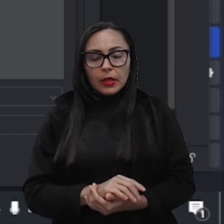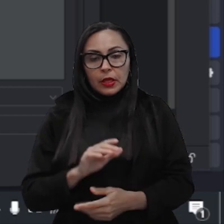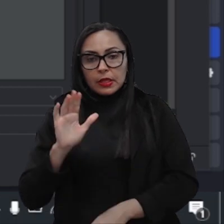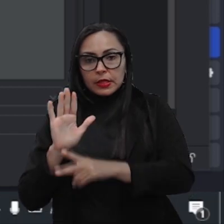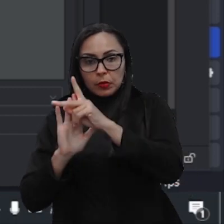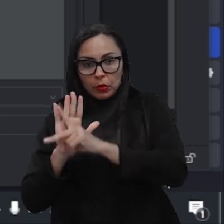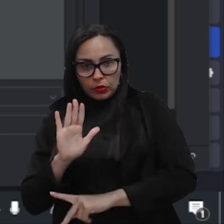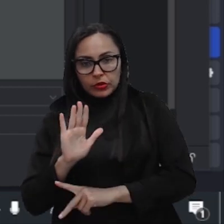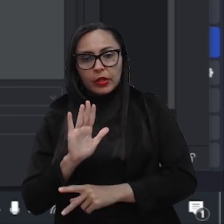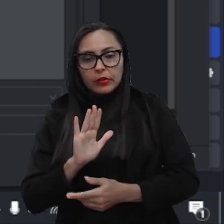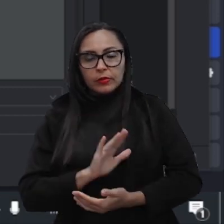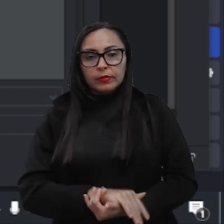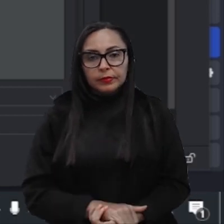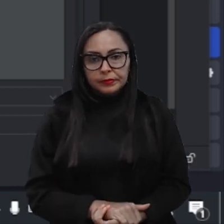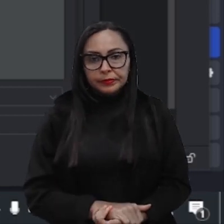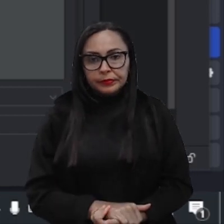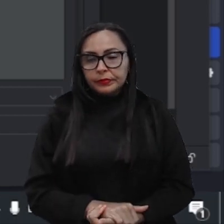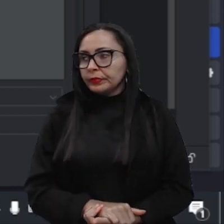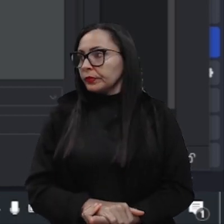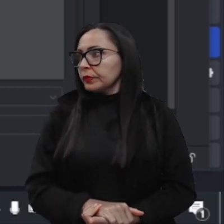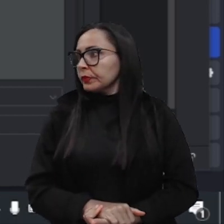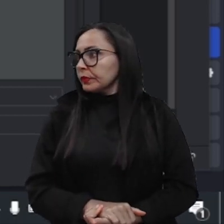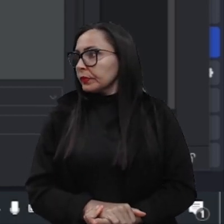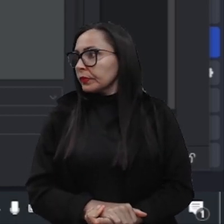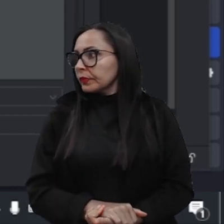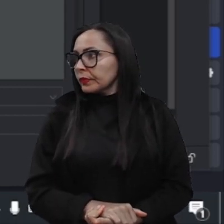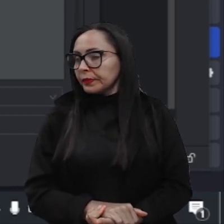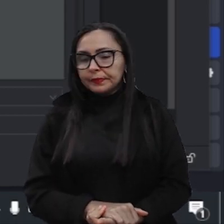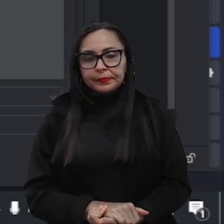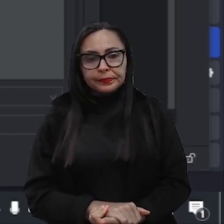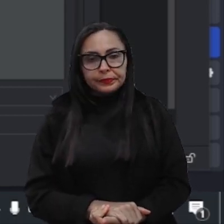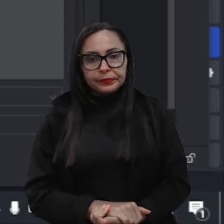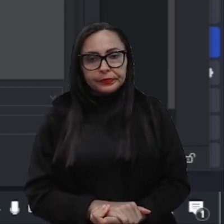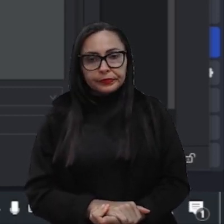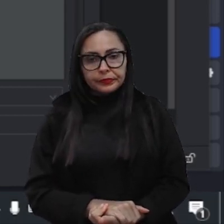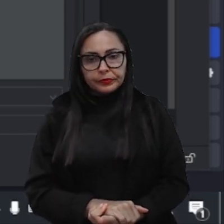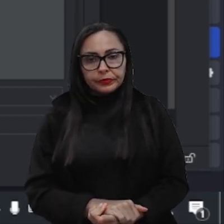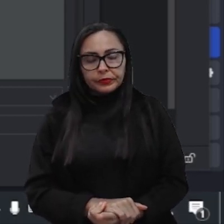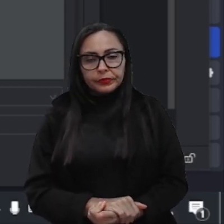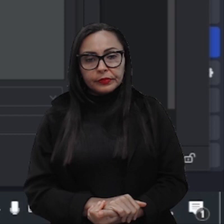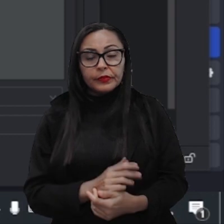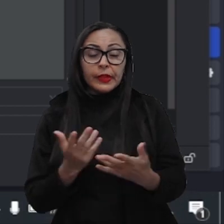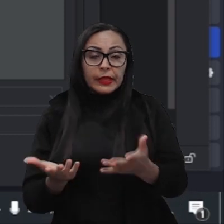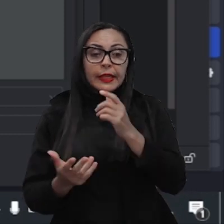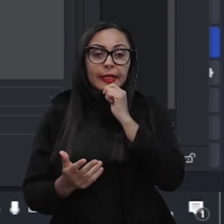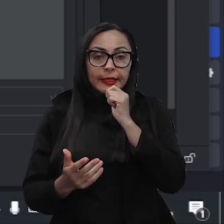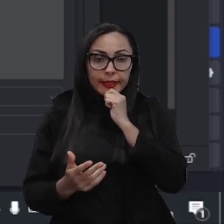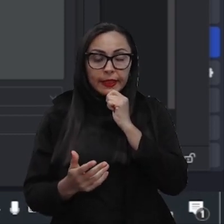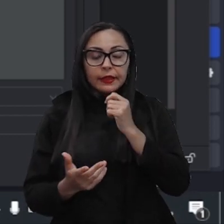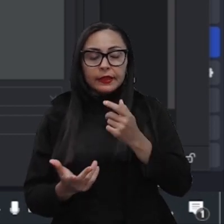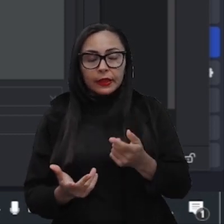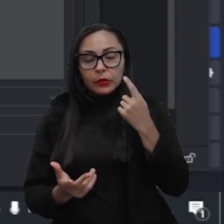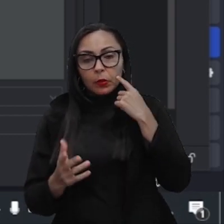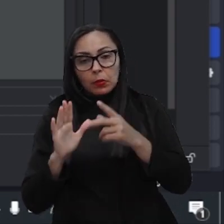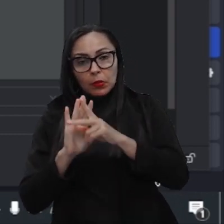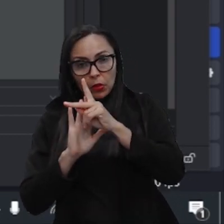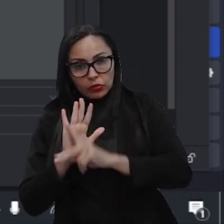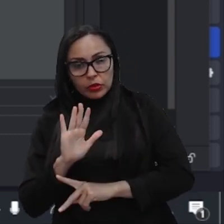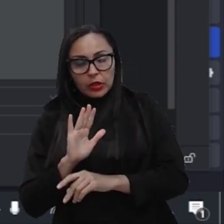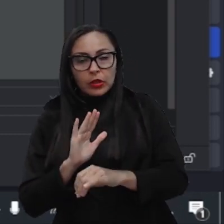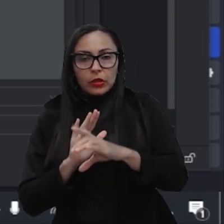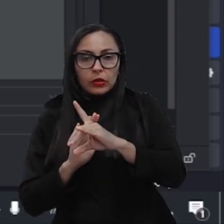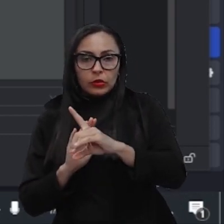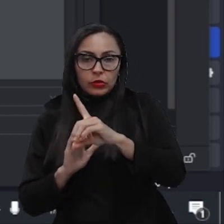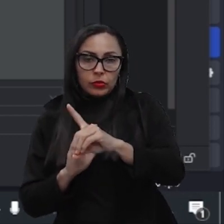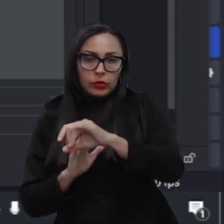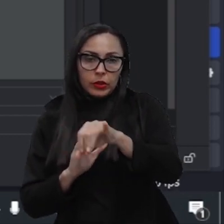adicionar o pacote Django, né A gente não criou ainda o projeto em Django, a gente criou o projeto em Python